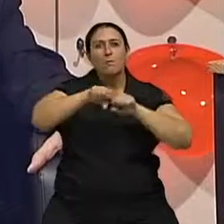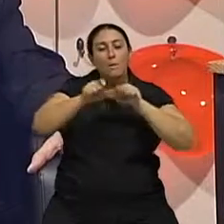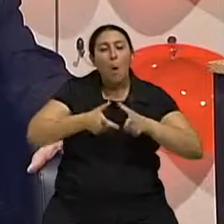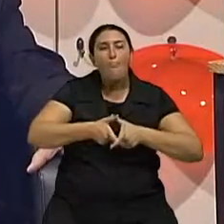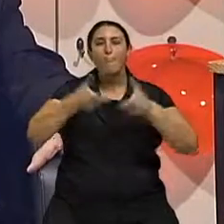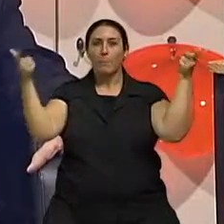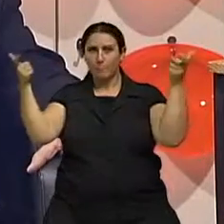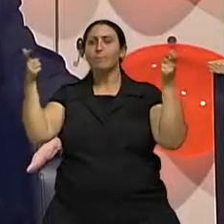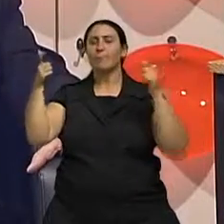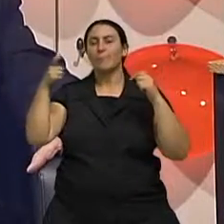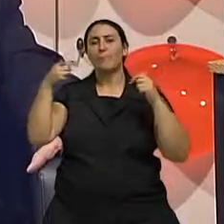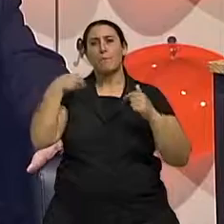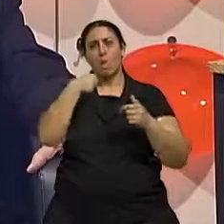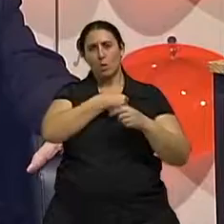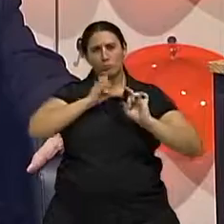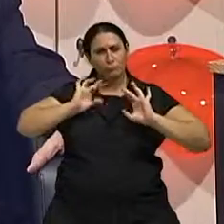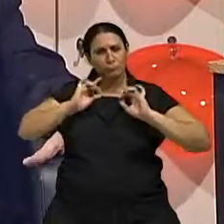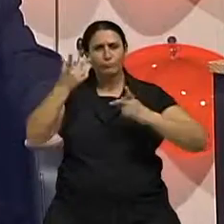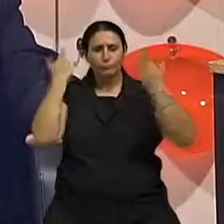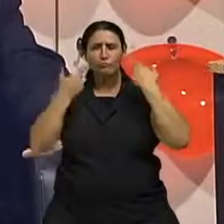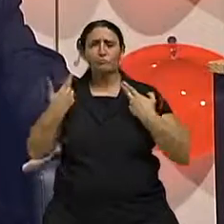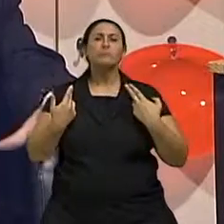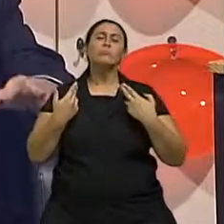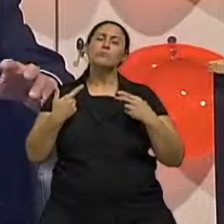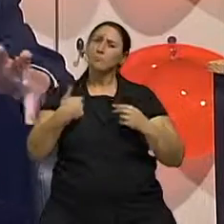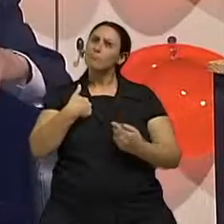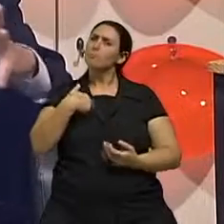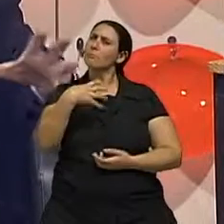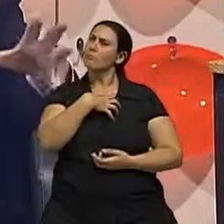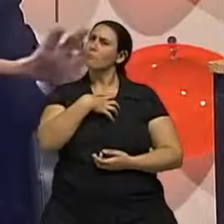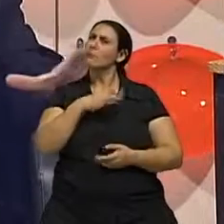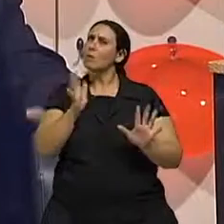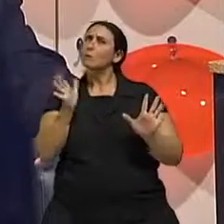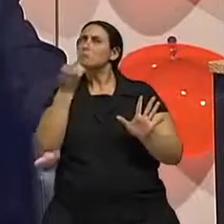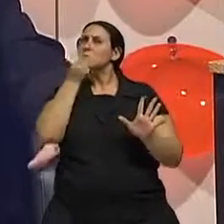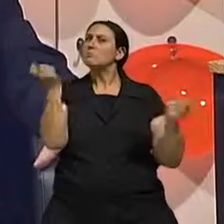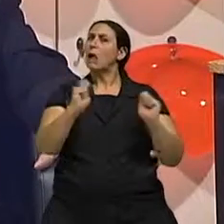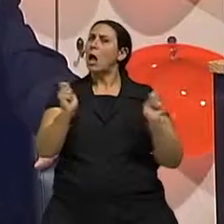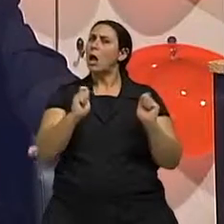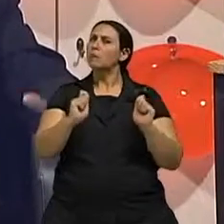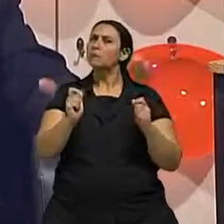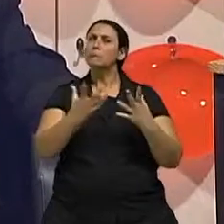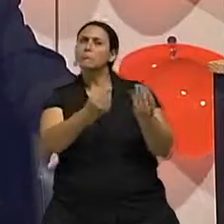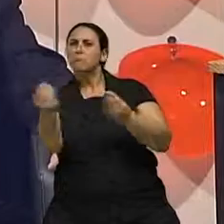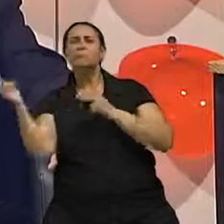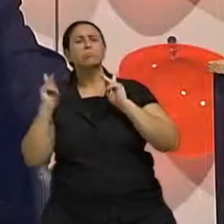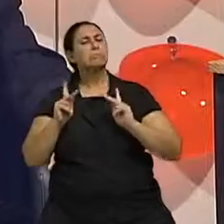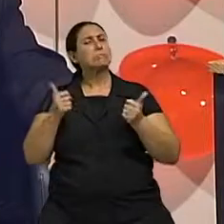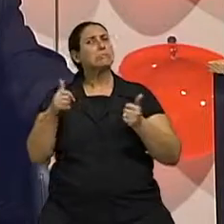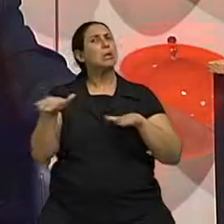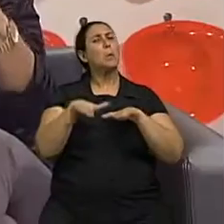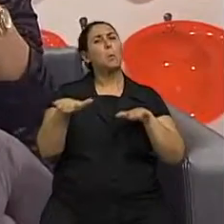médicos, cirurgiões plásticos, eu acredito que esse número é um número que... Já está dando para atender. é número tranquilo.